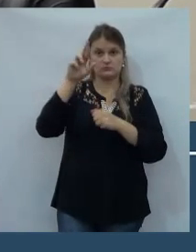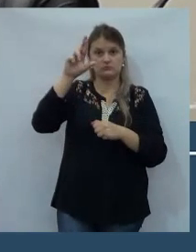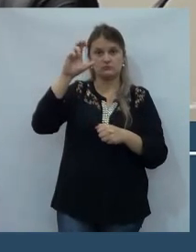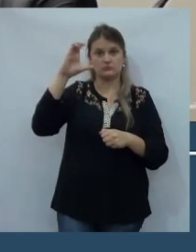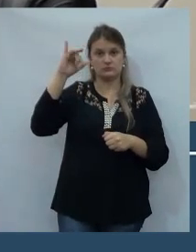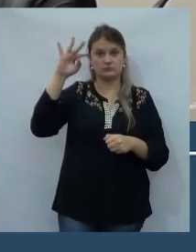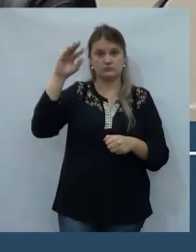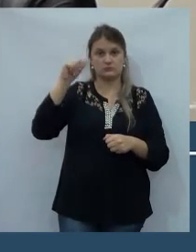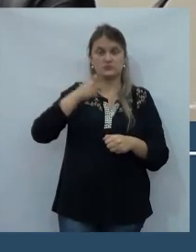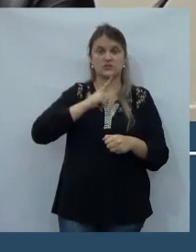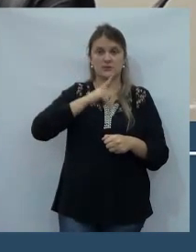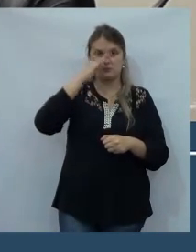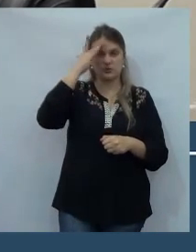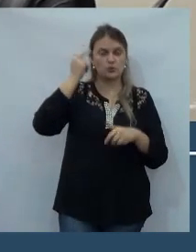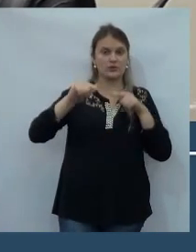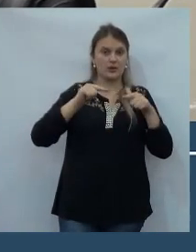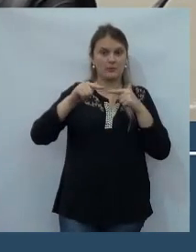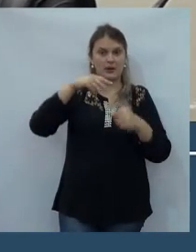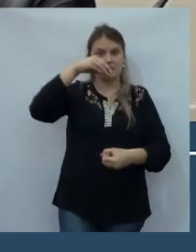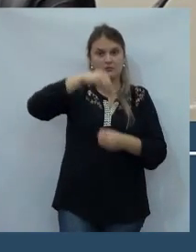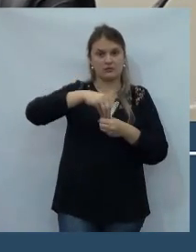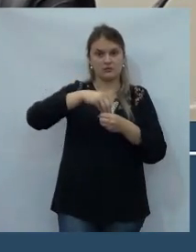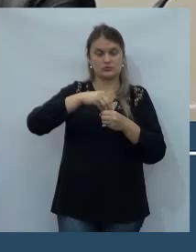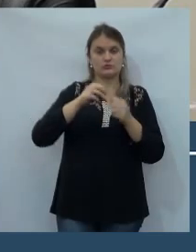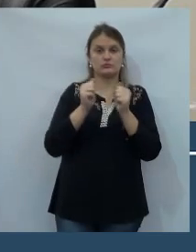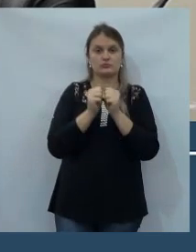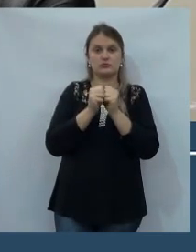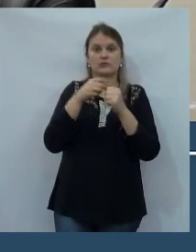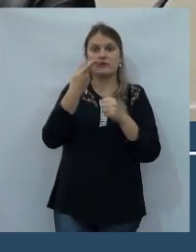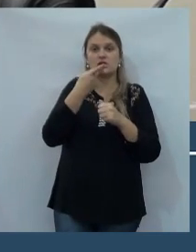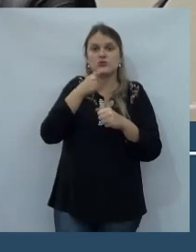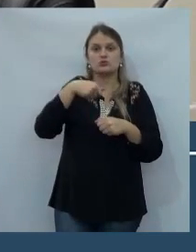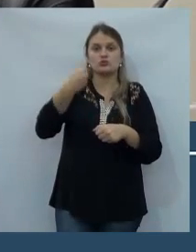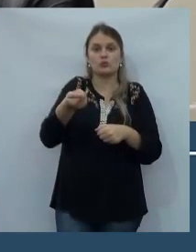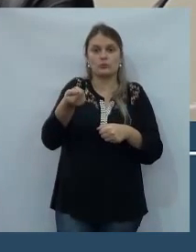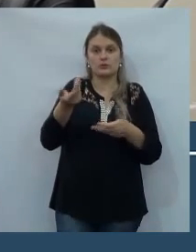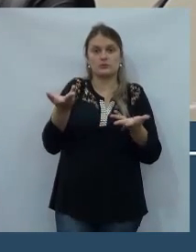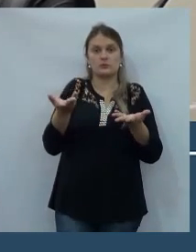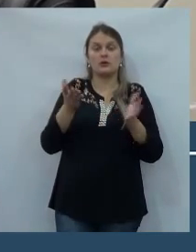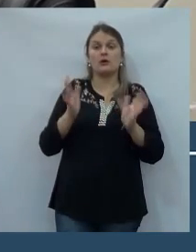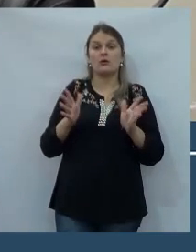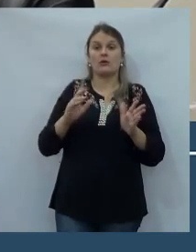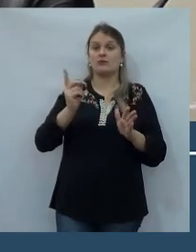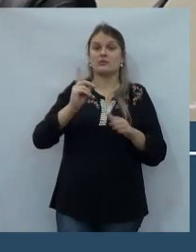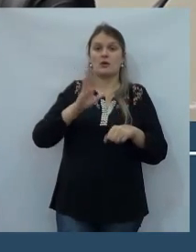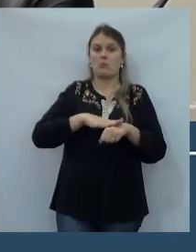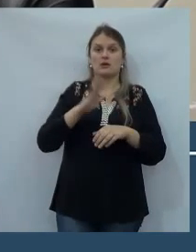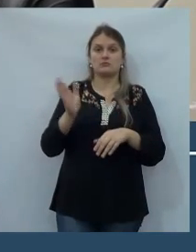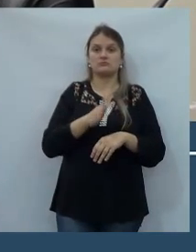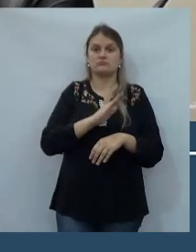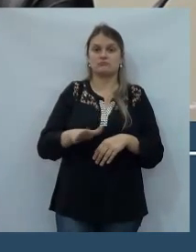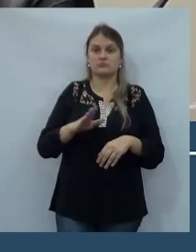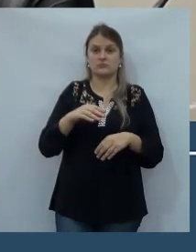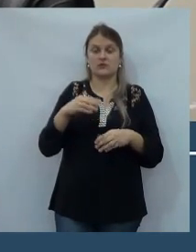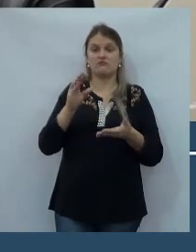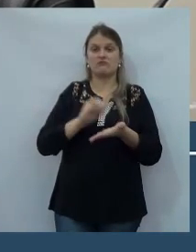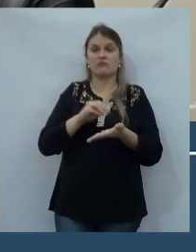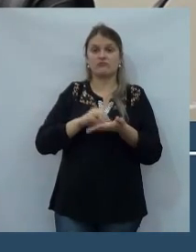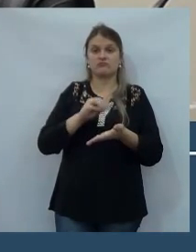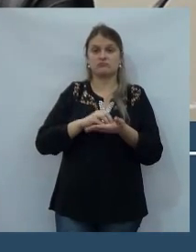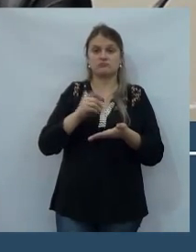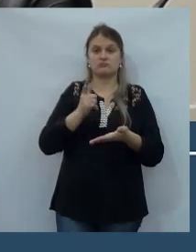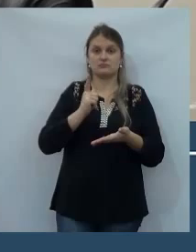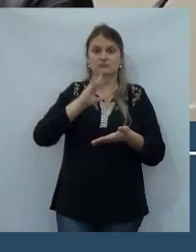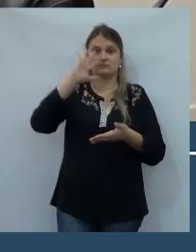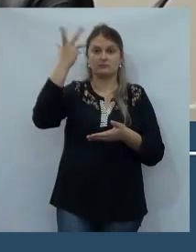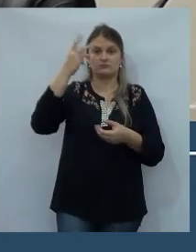funcionário lá dentro da receita, trabalhando justamente a respeito disso. E nós não vamos ter mais. Olha o prejuízo que vai causar para